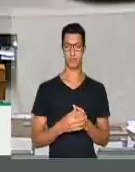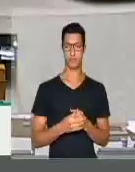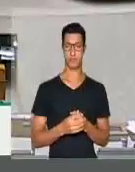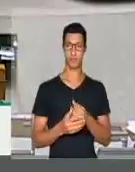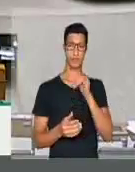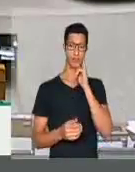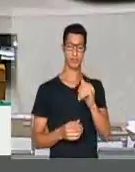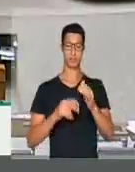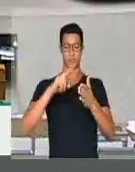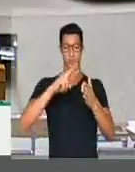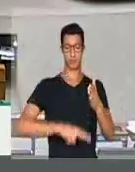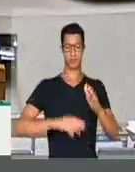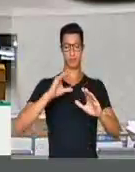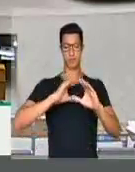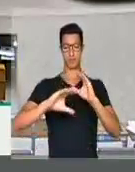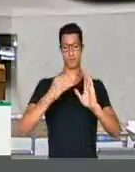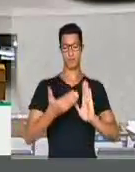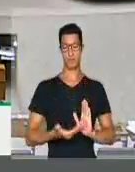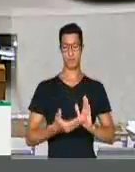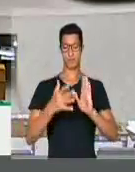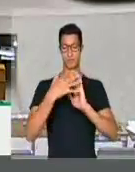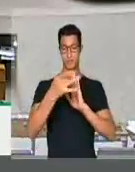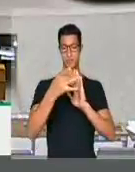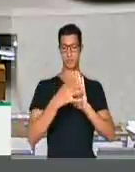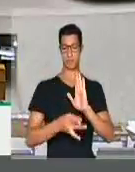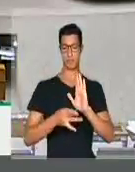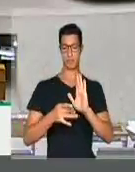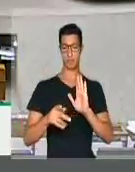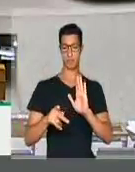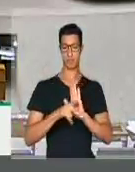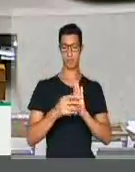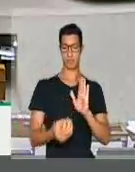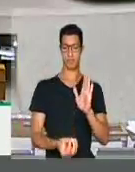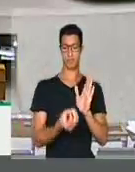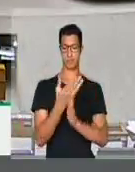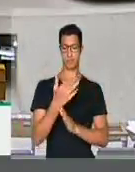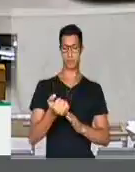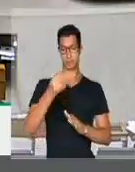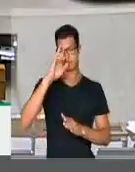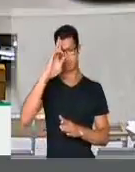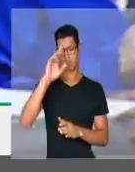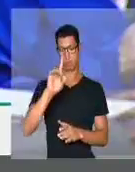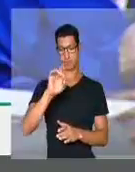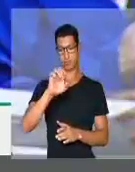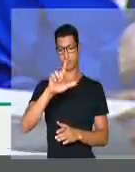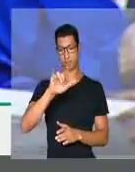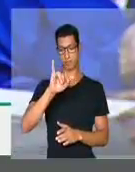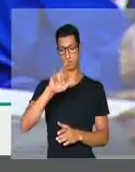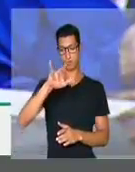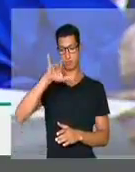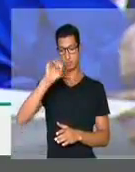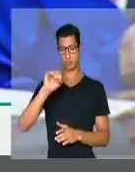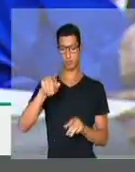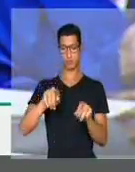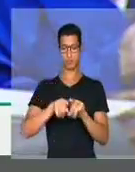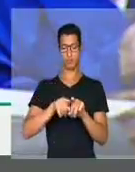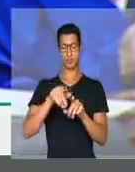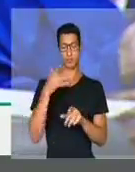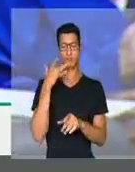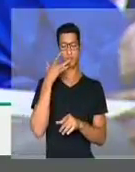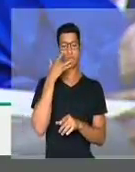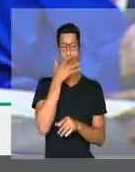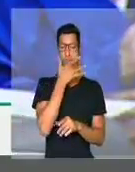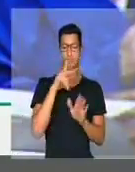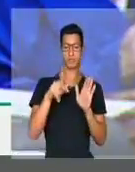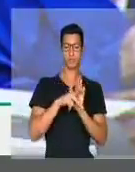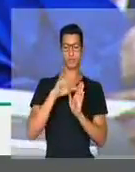Vou deixar acumulido aqui nos anais da casa um artigo que elaborei intitulado Delírios e Delícias da